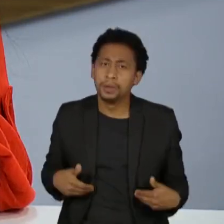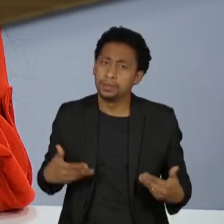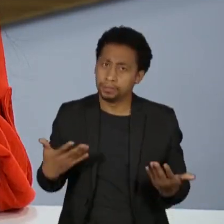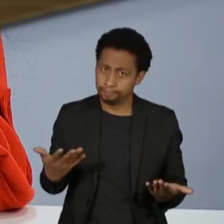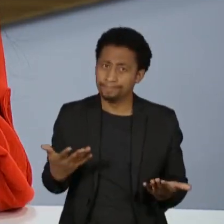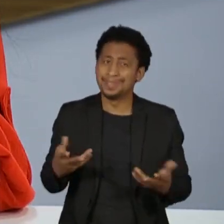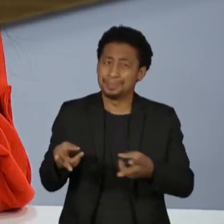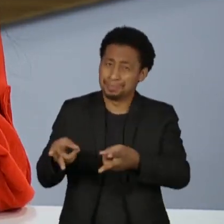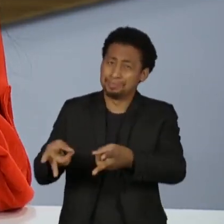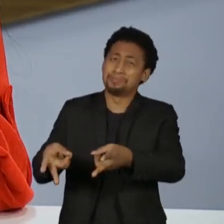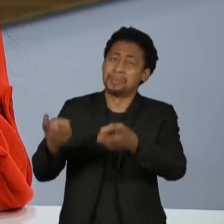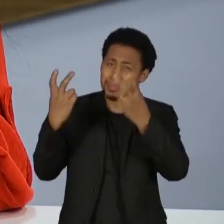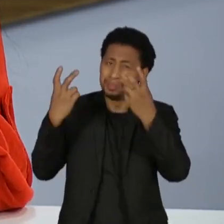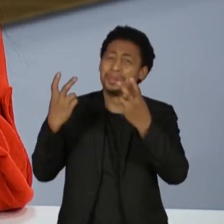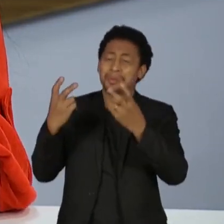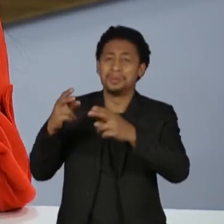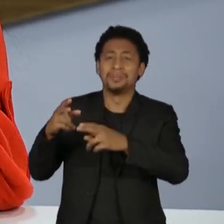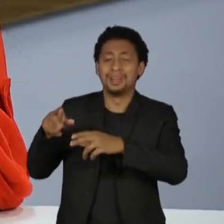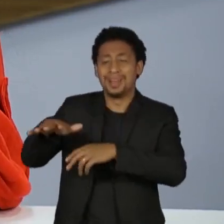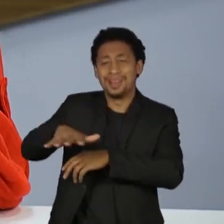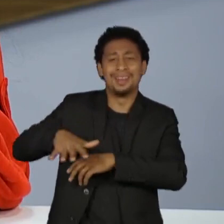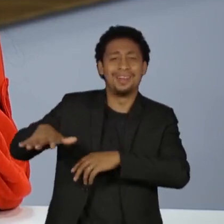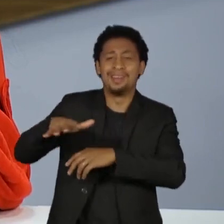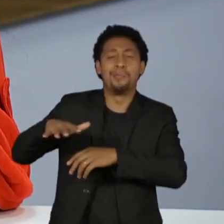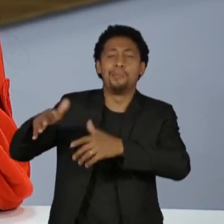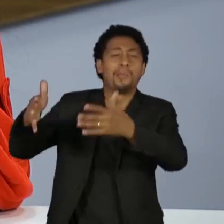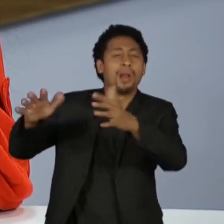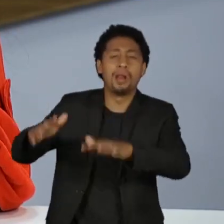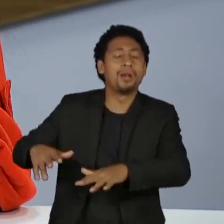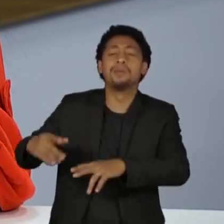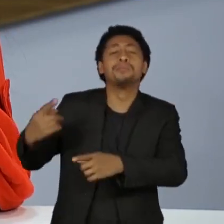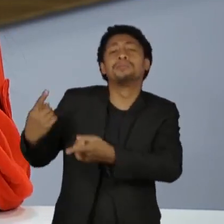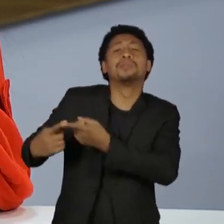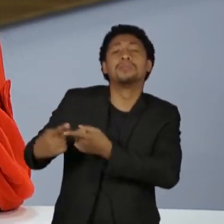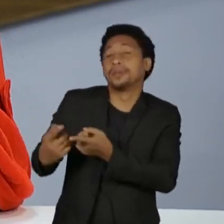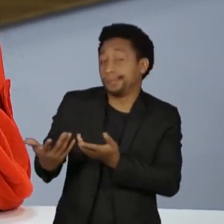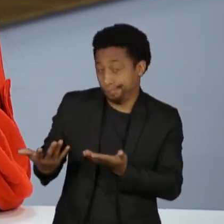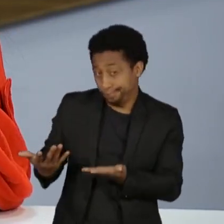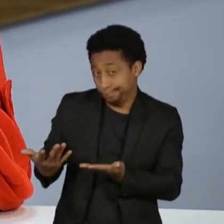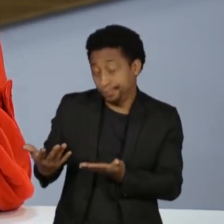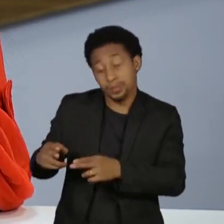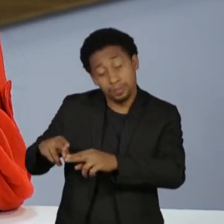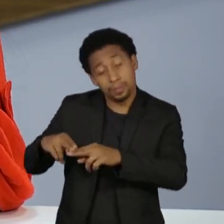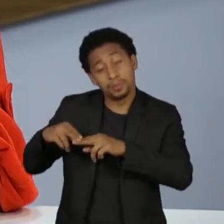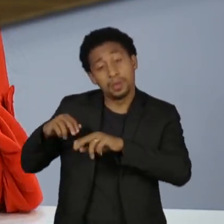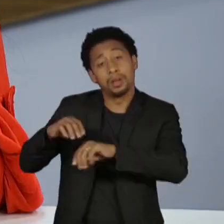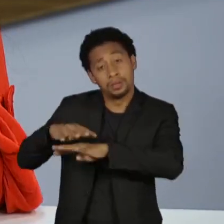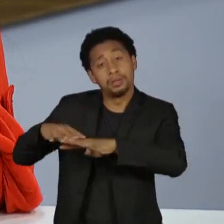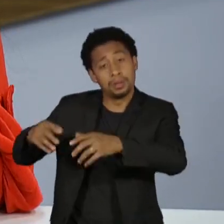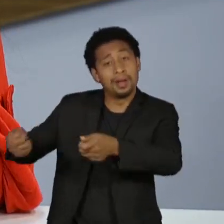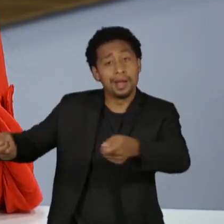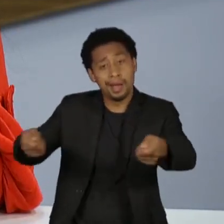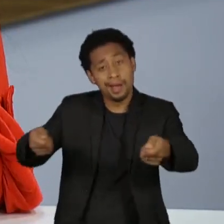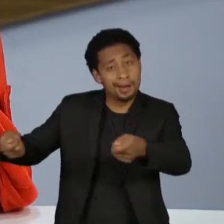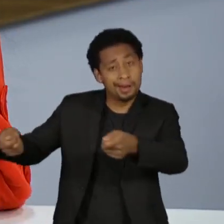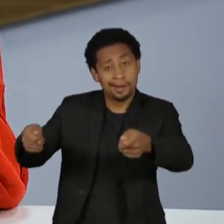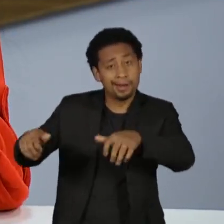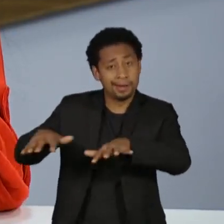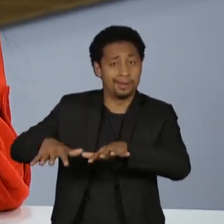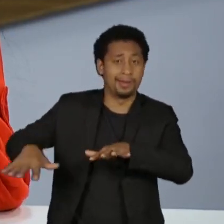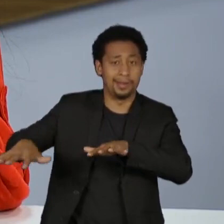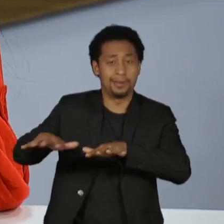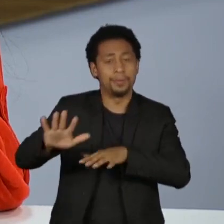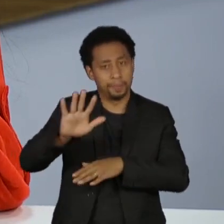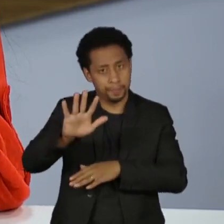causa do garimpo, causado pelo garimpo. Mas a gente, isso é um aspecto, mas a gente sabe que os povos indígenas, a